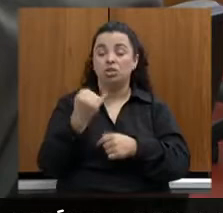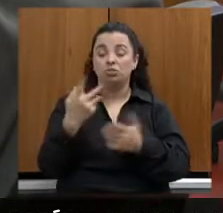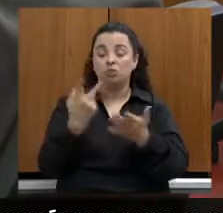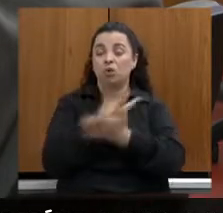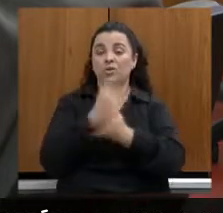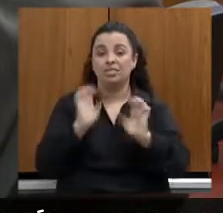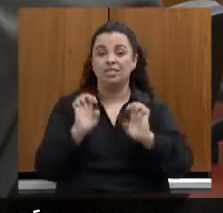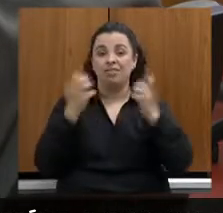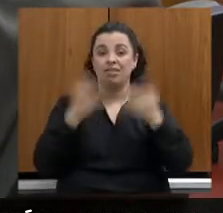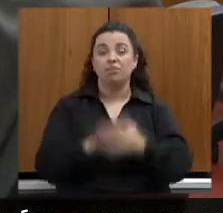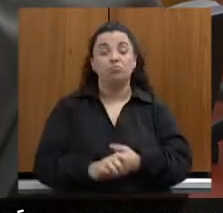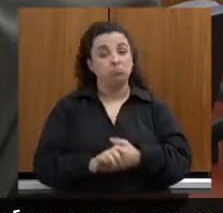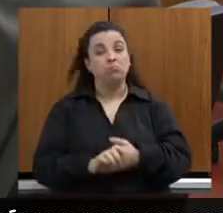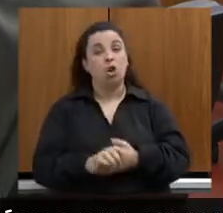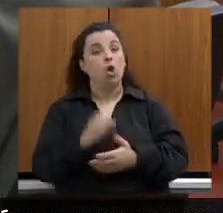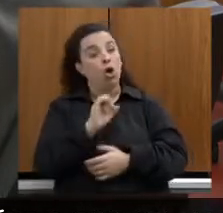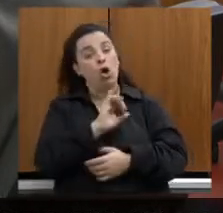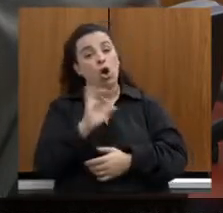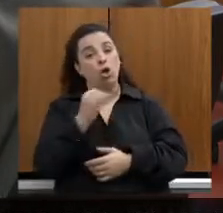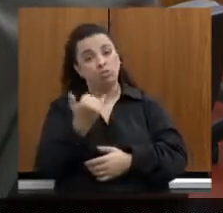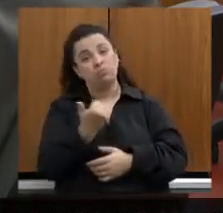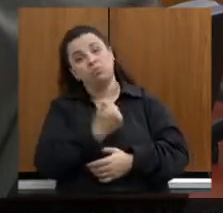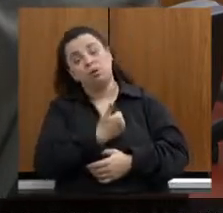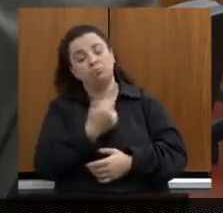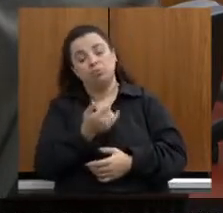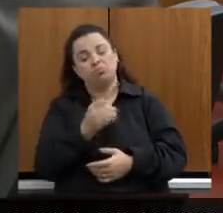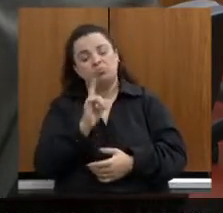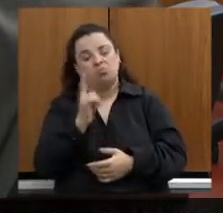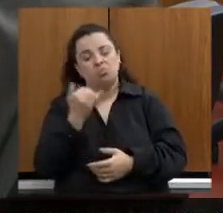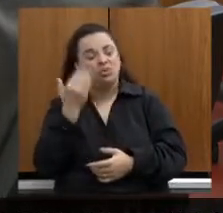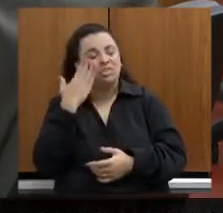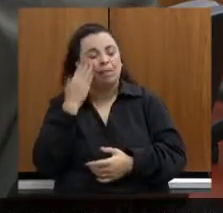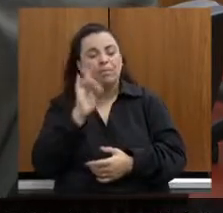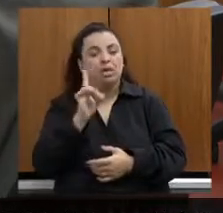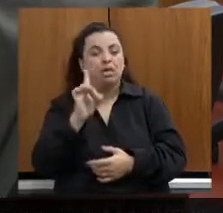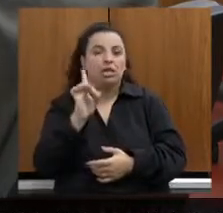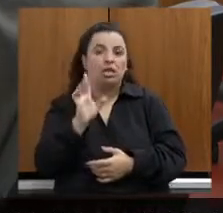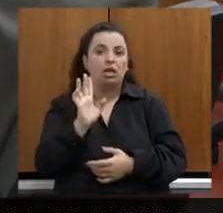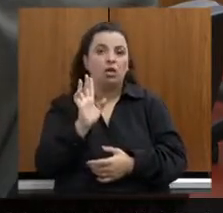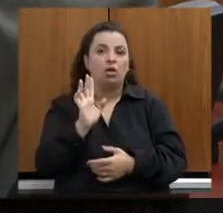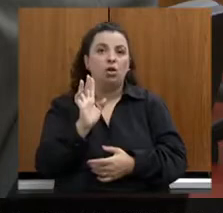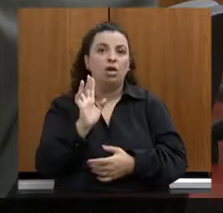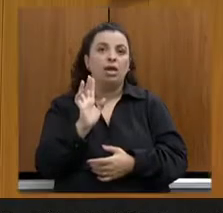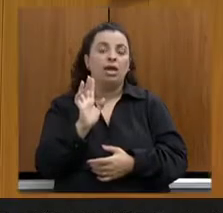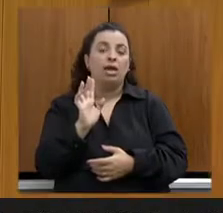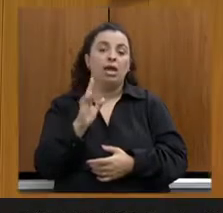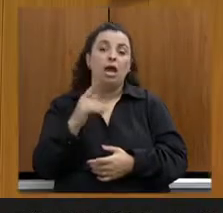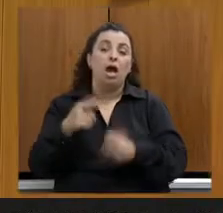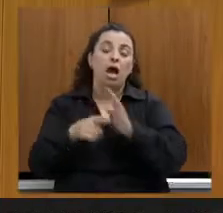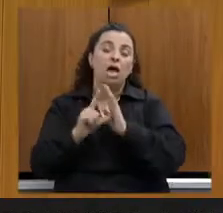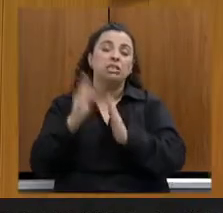É ótimo, porque eu não tinha essa informação, porque foi através da Secretaria de Infraestrutura.